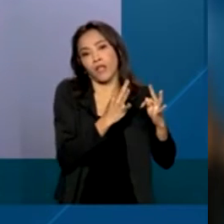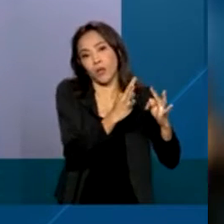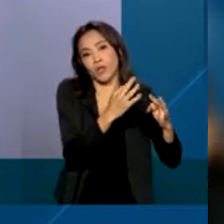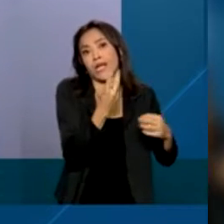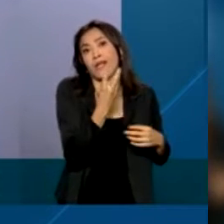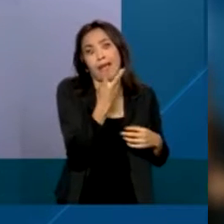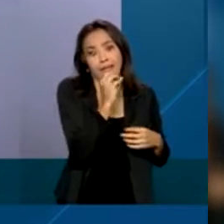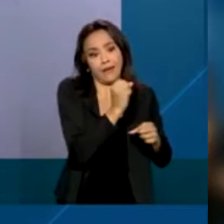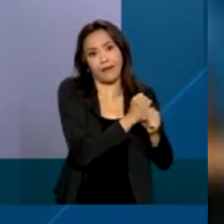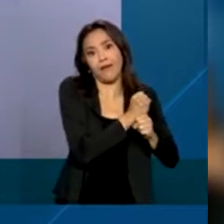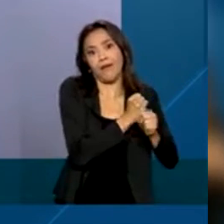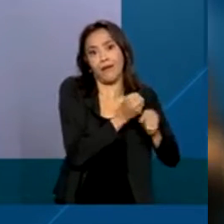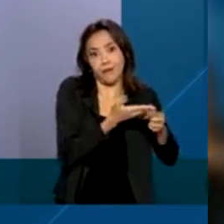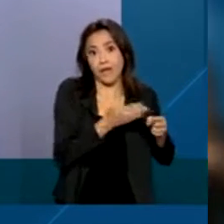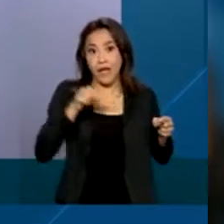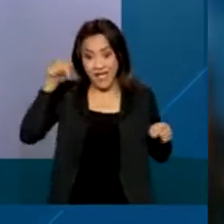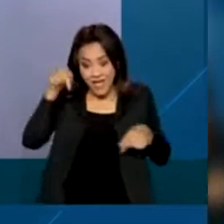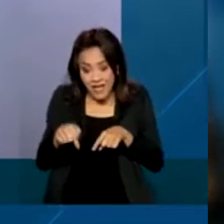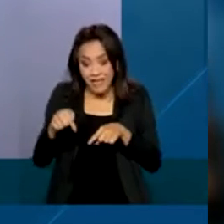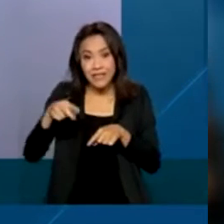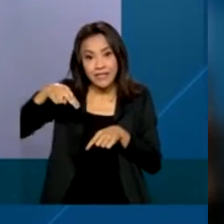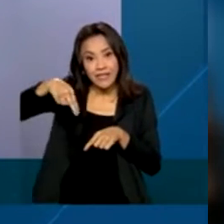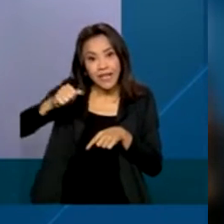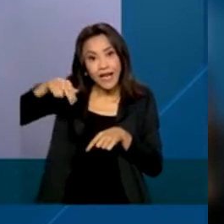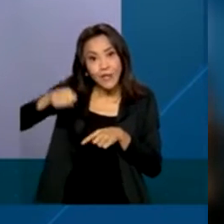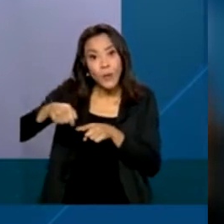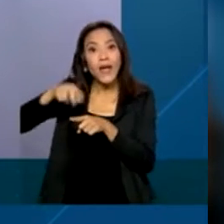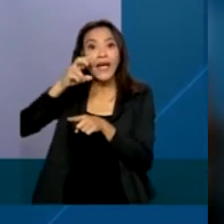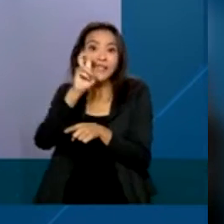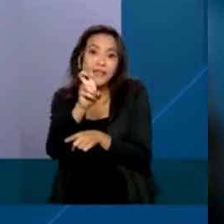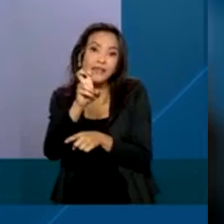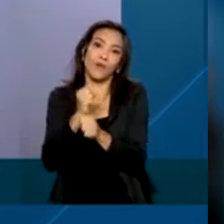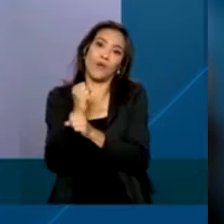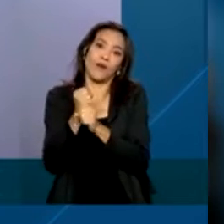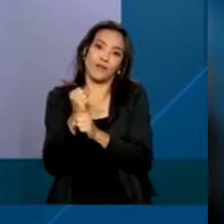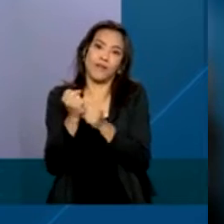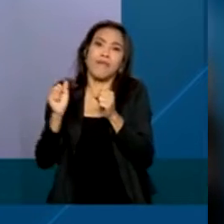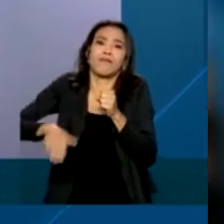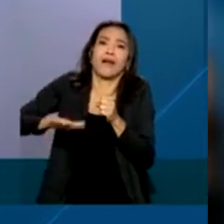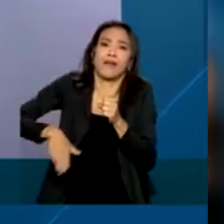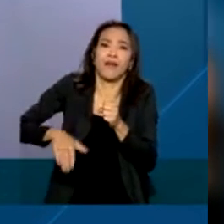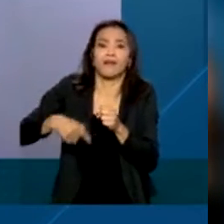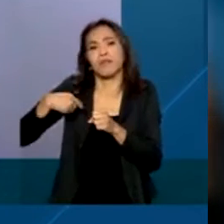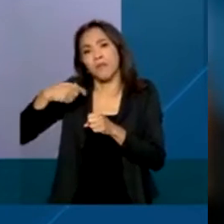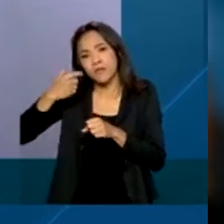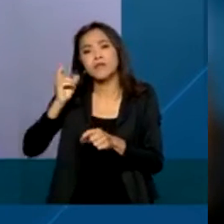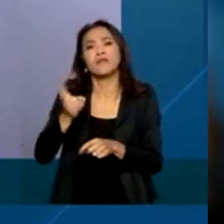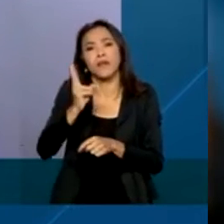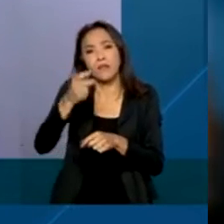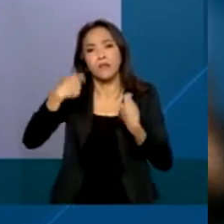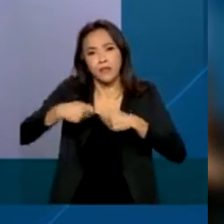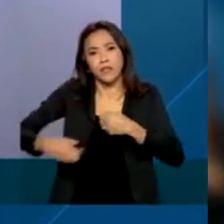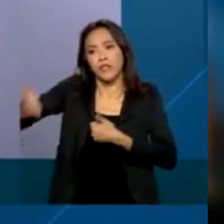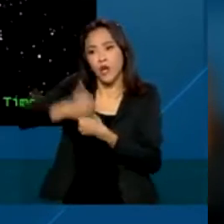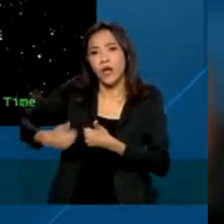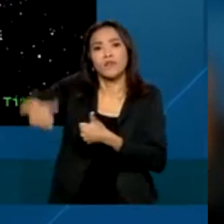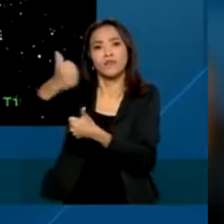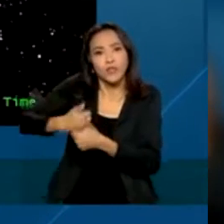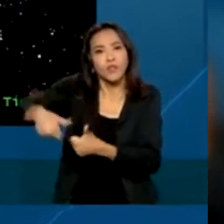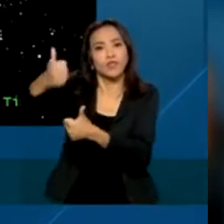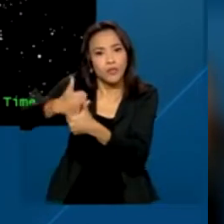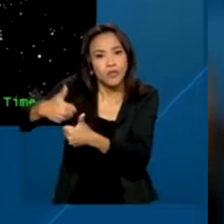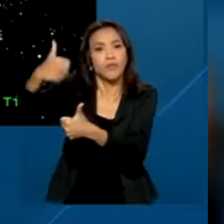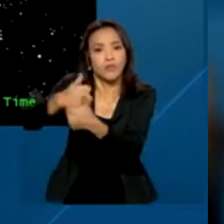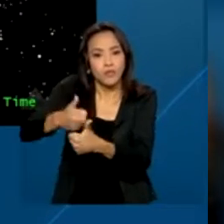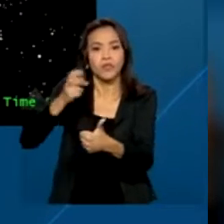daqui, como você a cada 5 anos vai ter que repor, ele é mais barato, você vai ter que ter uma reposição, mas aí você aproveita para